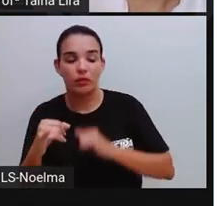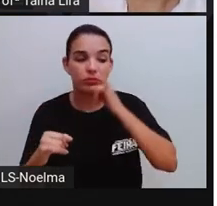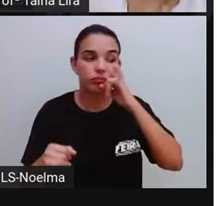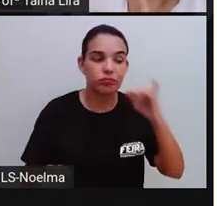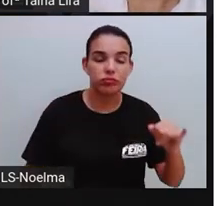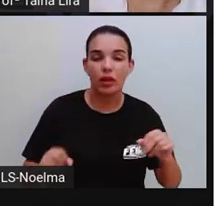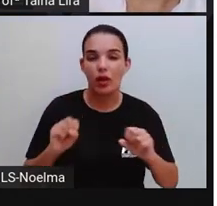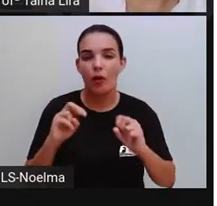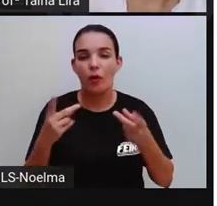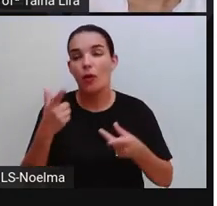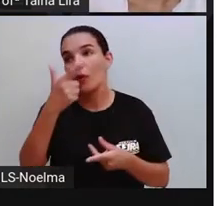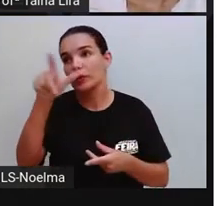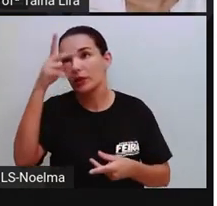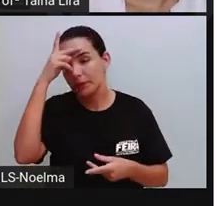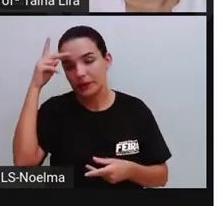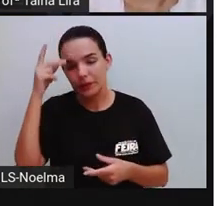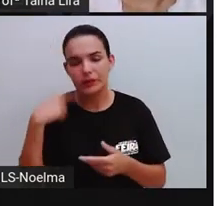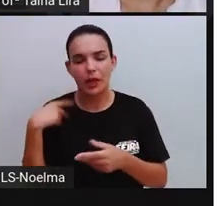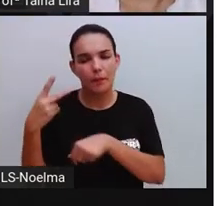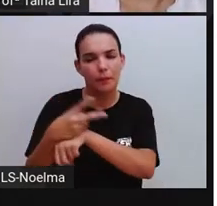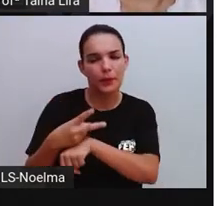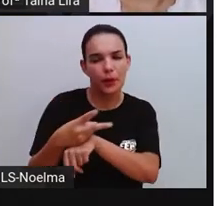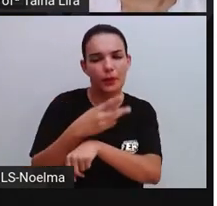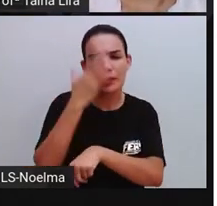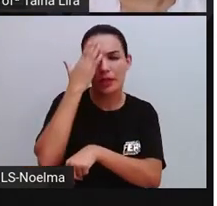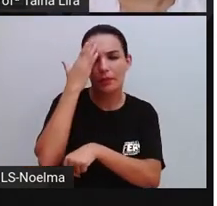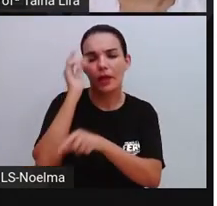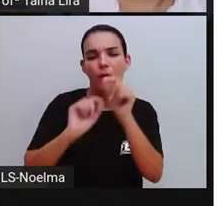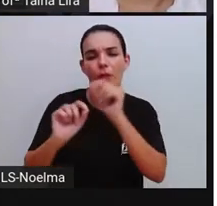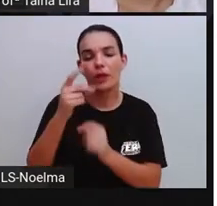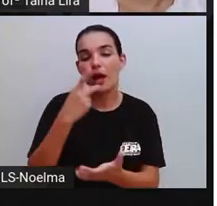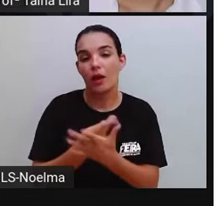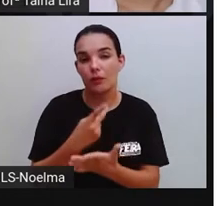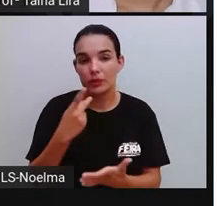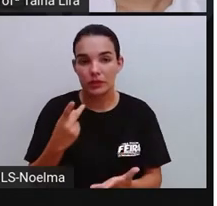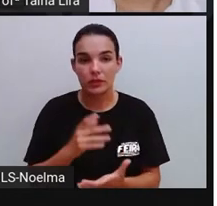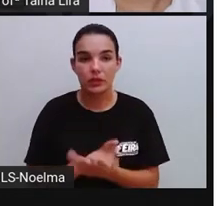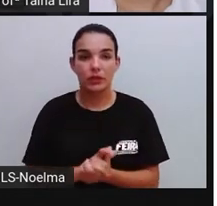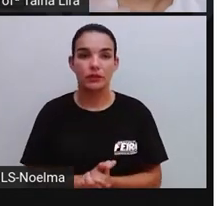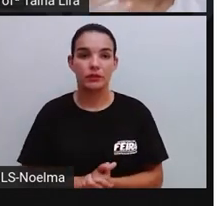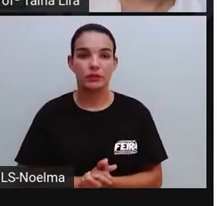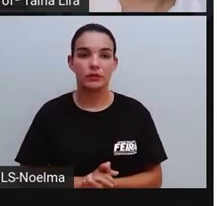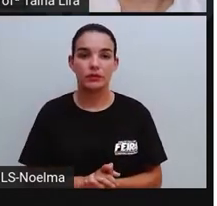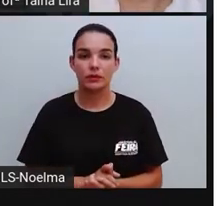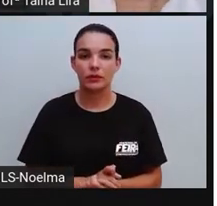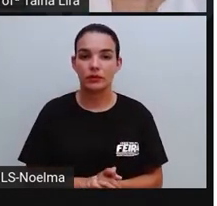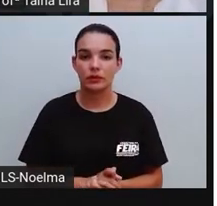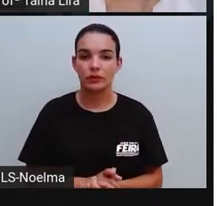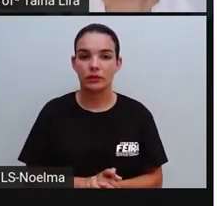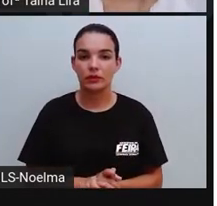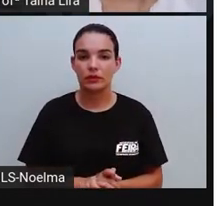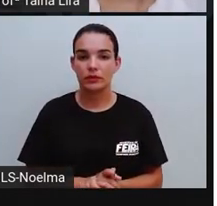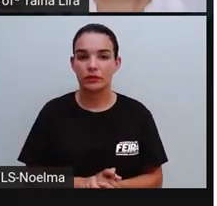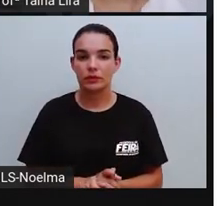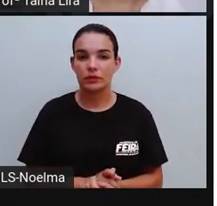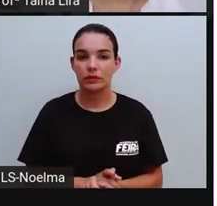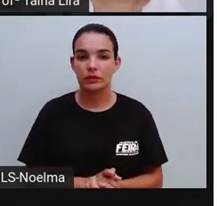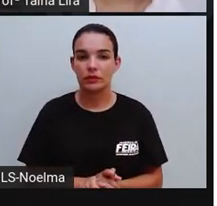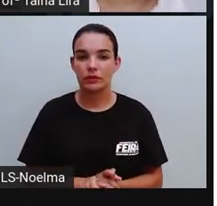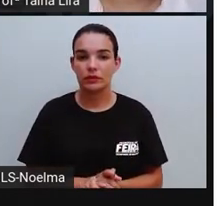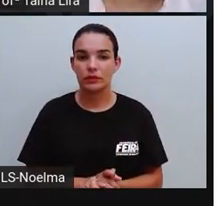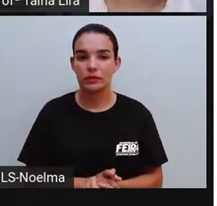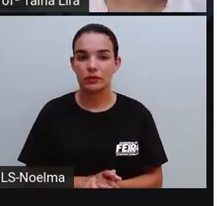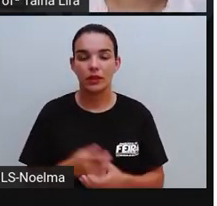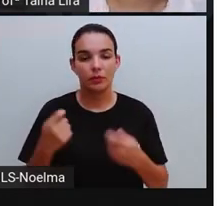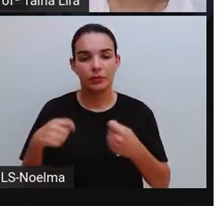né? De outra pessoa, é importante, tá? Você conversar com a pessoa, entrevistar pra ver o que ela gostaria